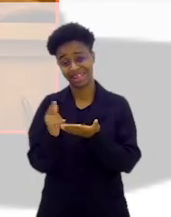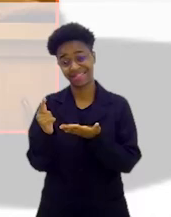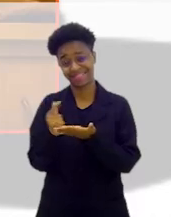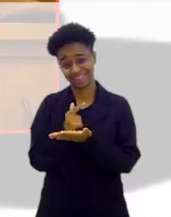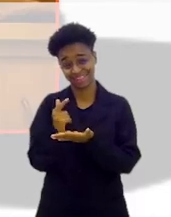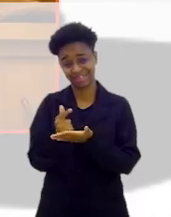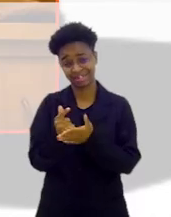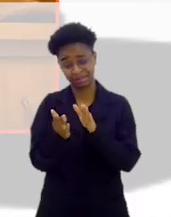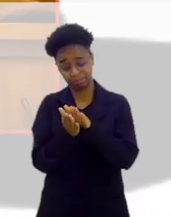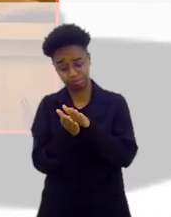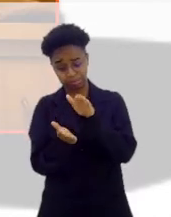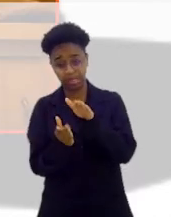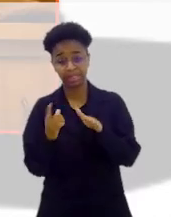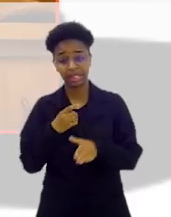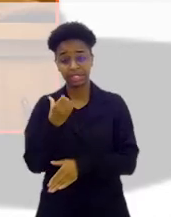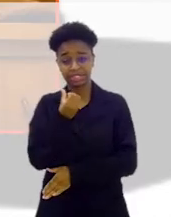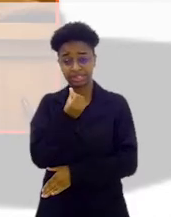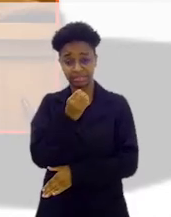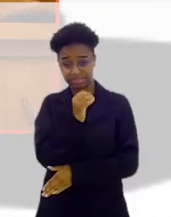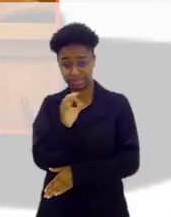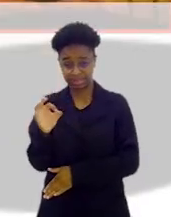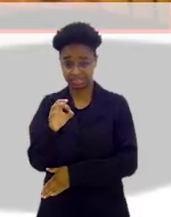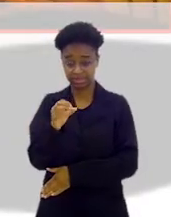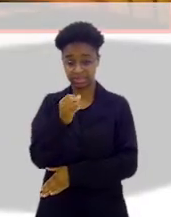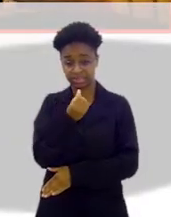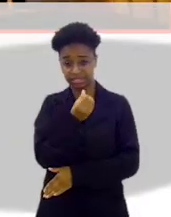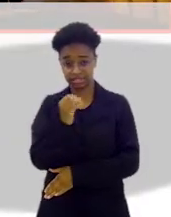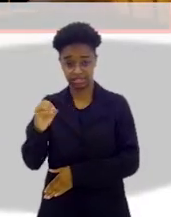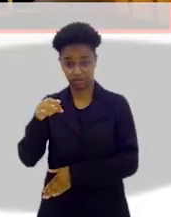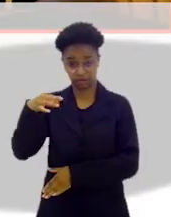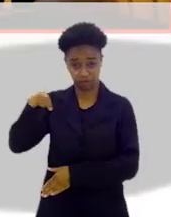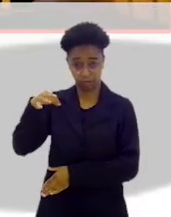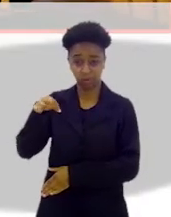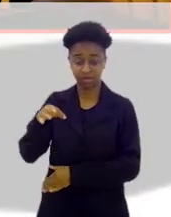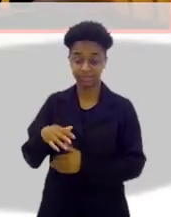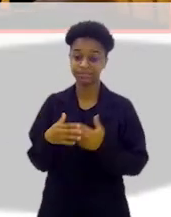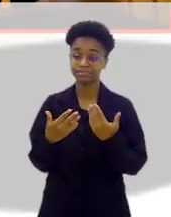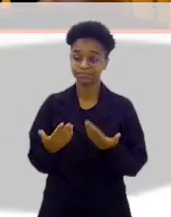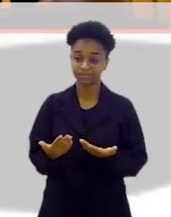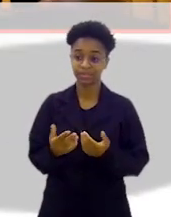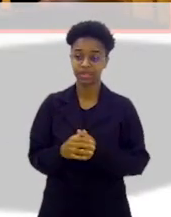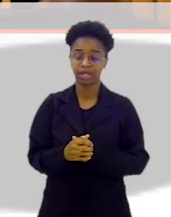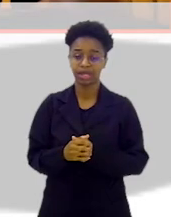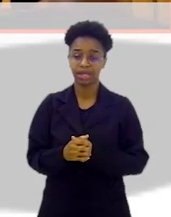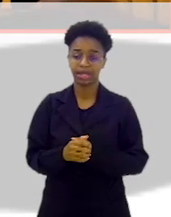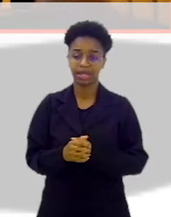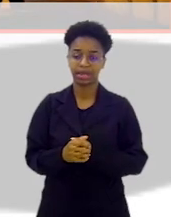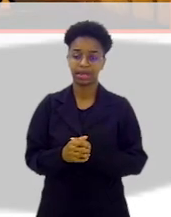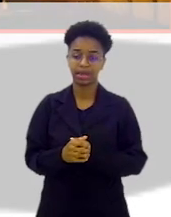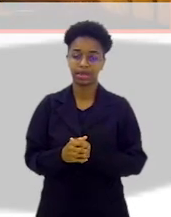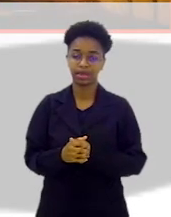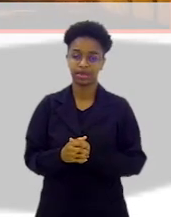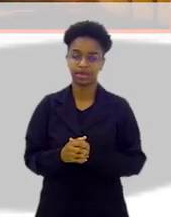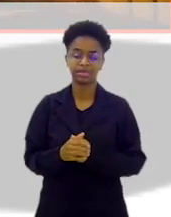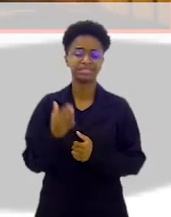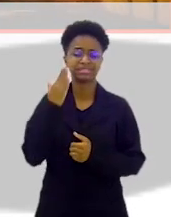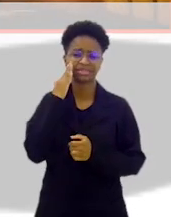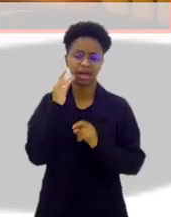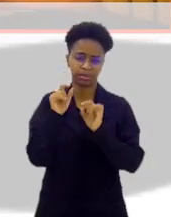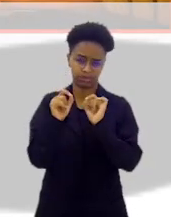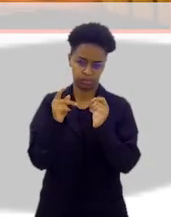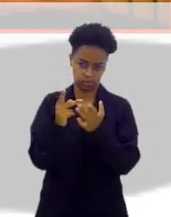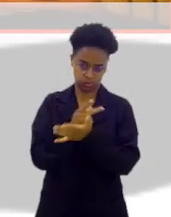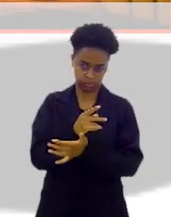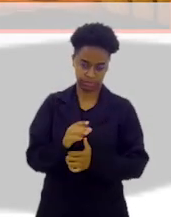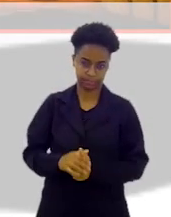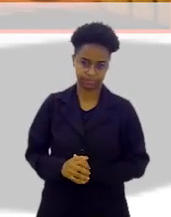Esse livro é expresso, ele tem 600 páginas, 700, uma coisa assim. Então, dá para ver. Essa... Sabe